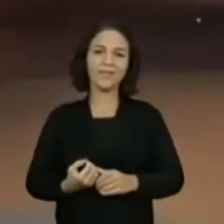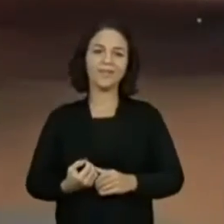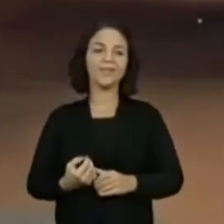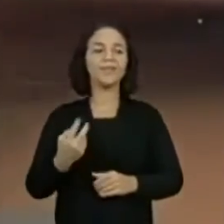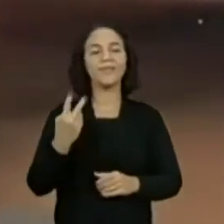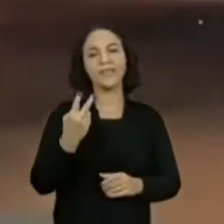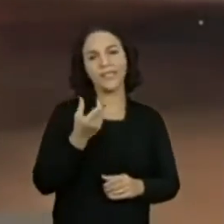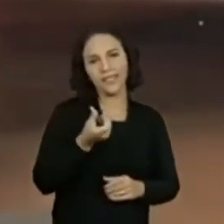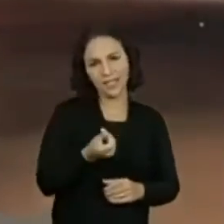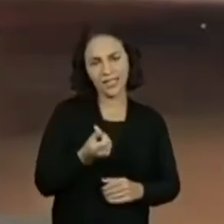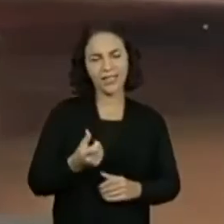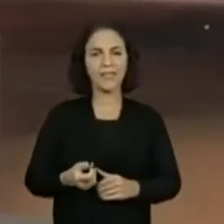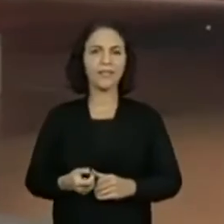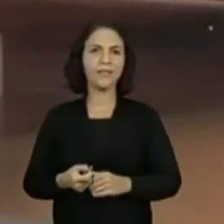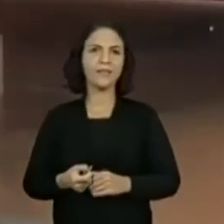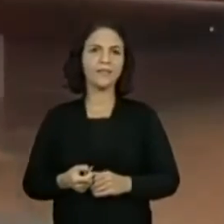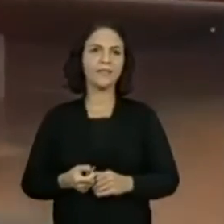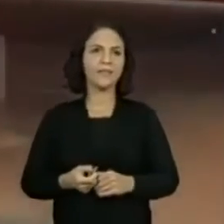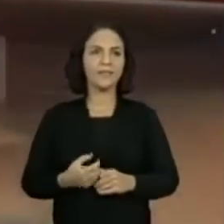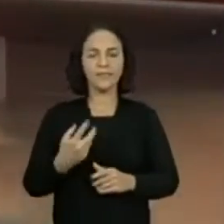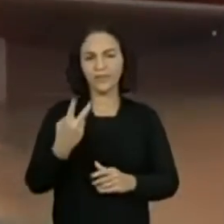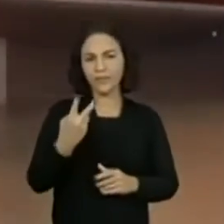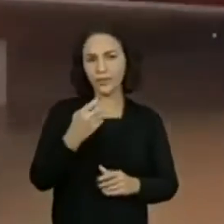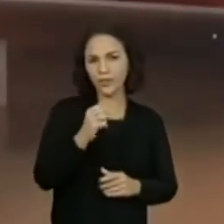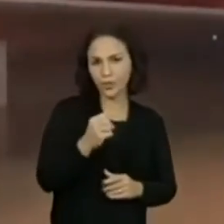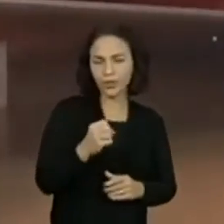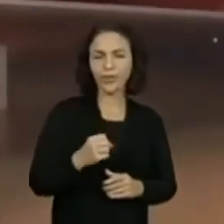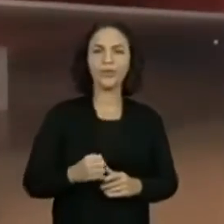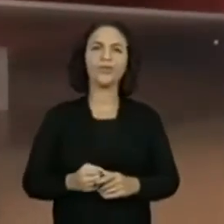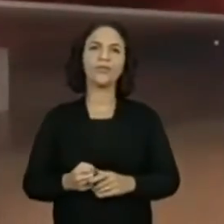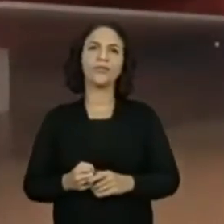26, 28,